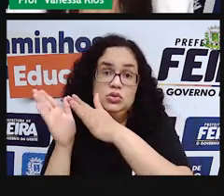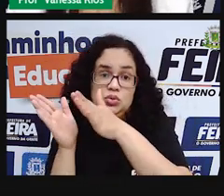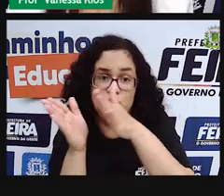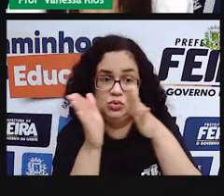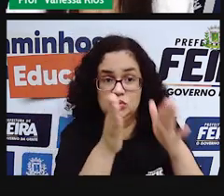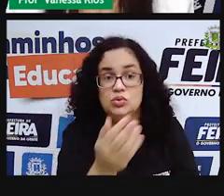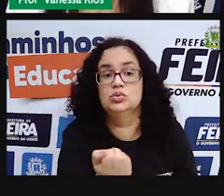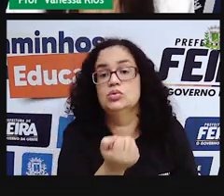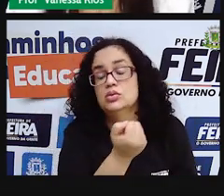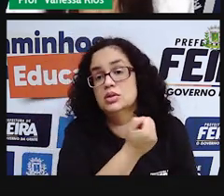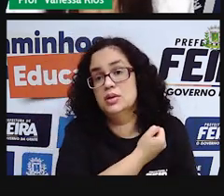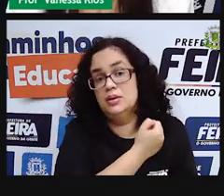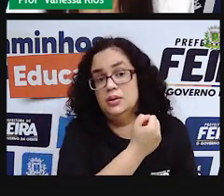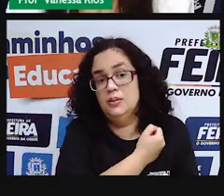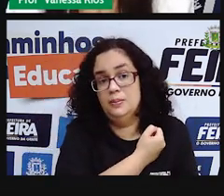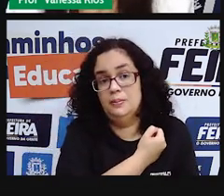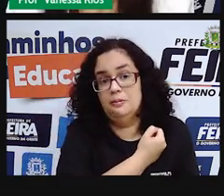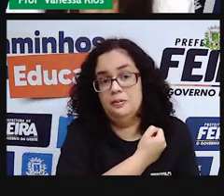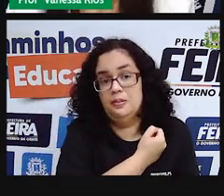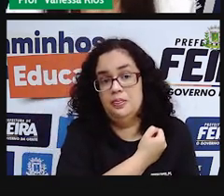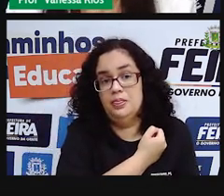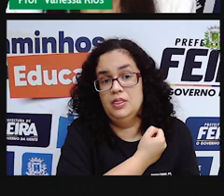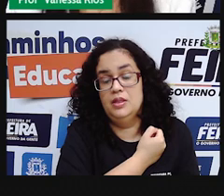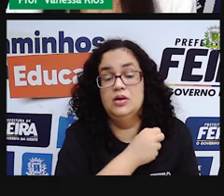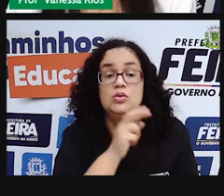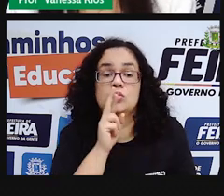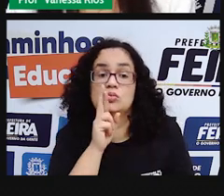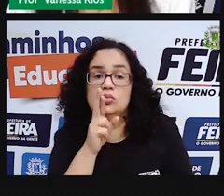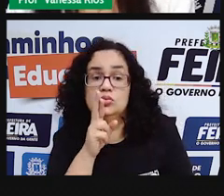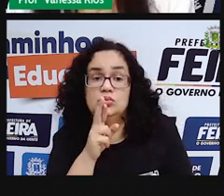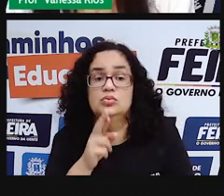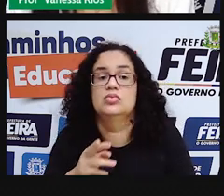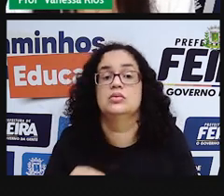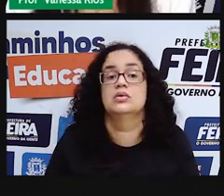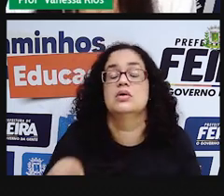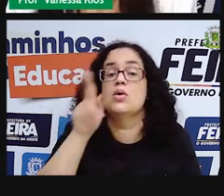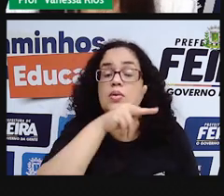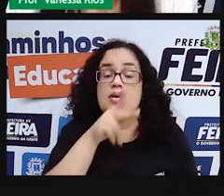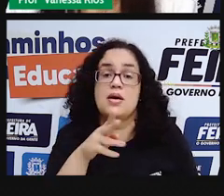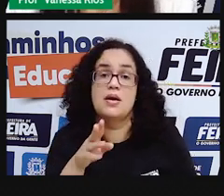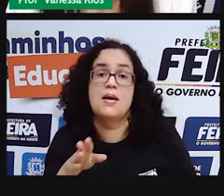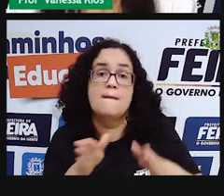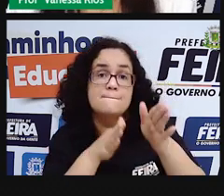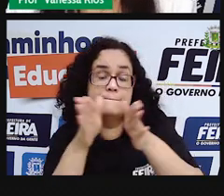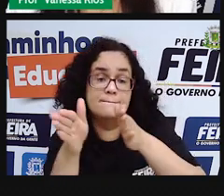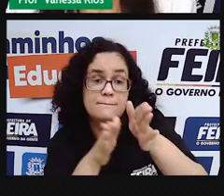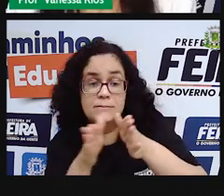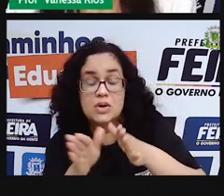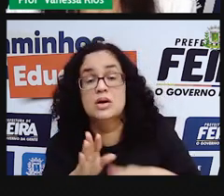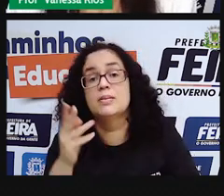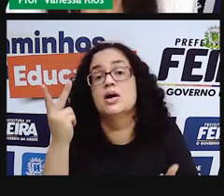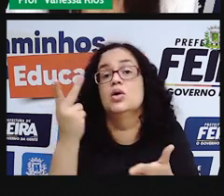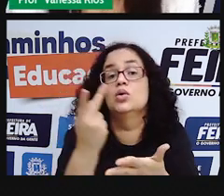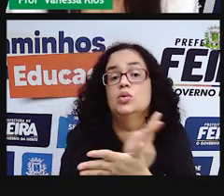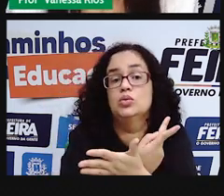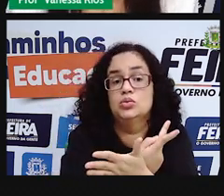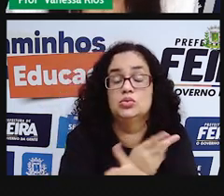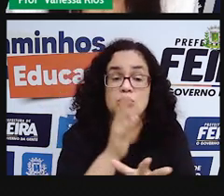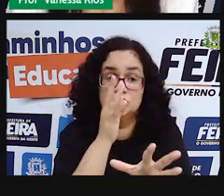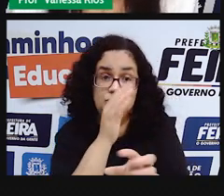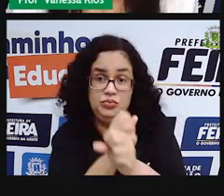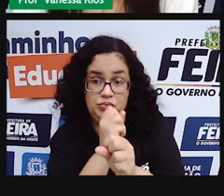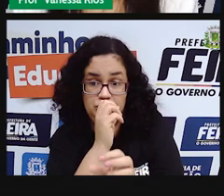vão sendo formados. Então, é isso aí é um pouquinho, né, do que a proporção faz com que aconteça aí nas operações